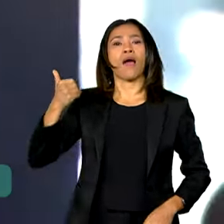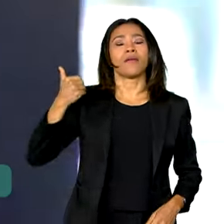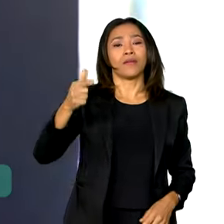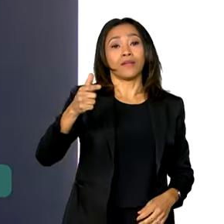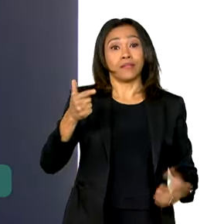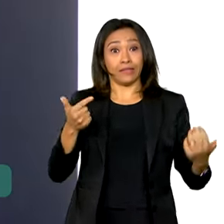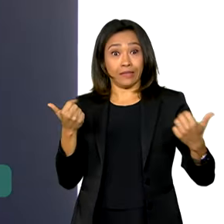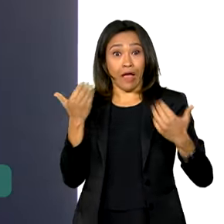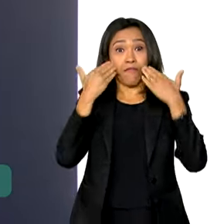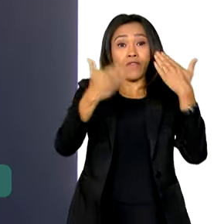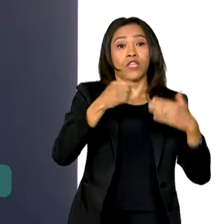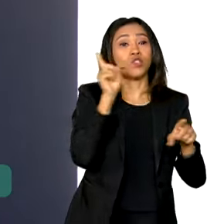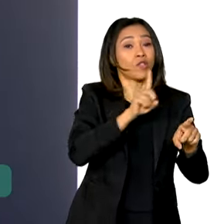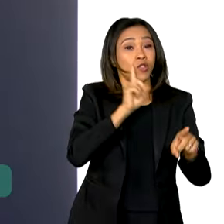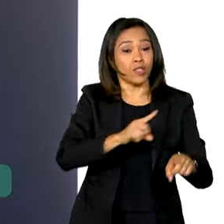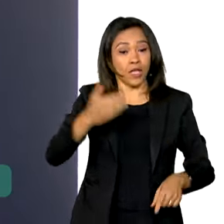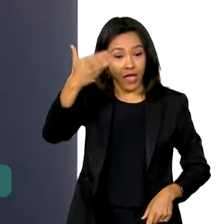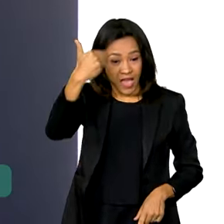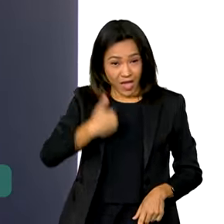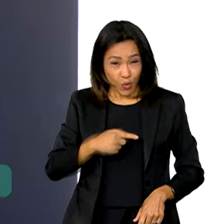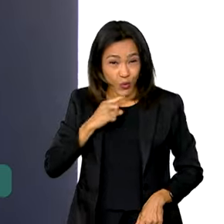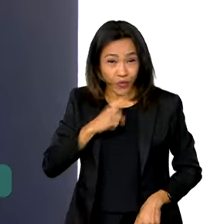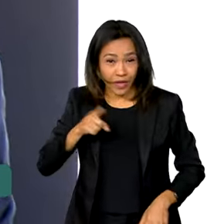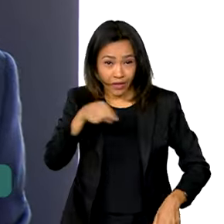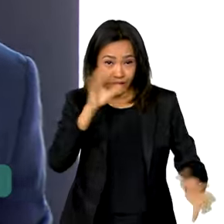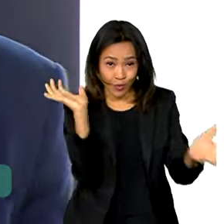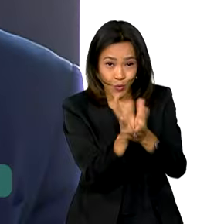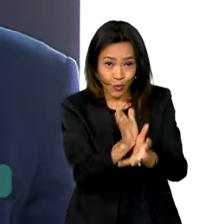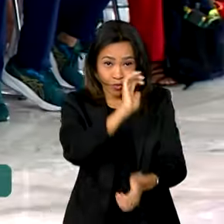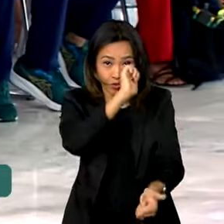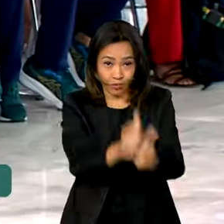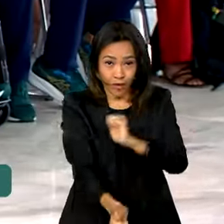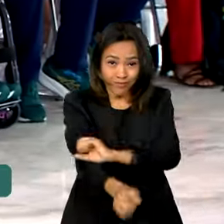atletas eu jamais duvidarei. Muito obrigado.